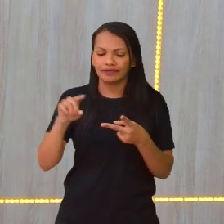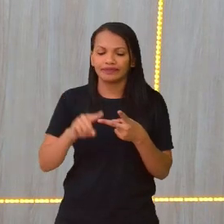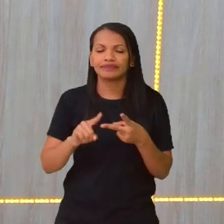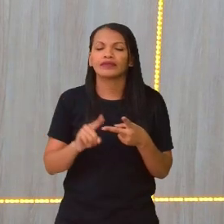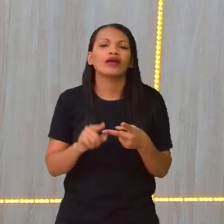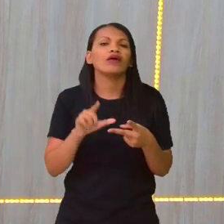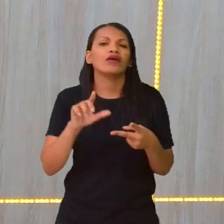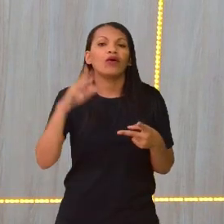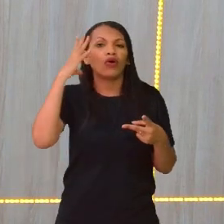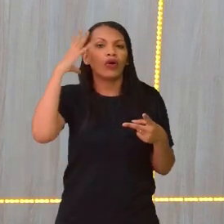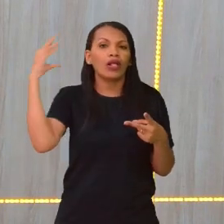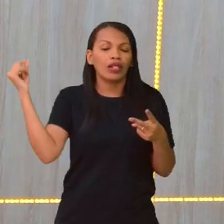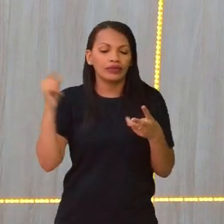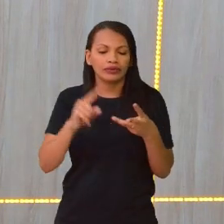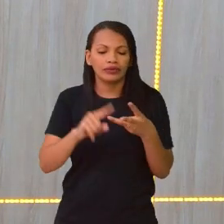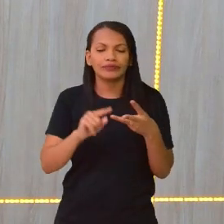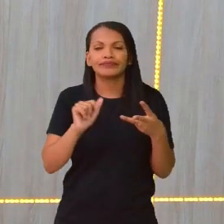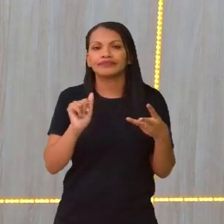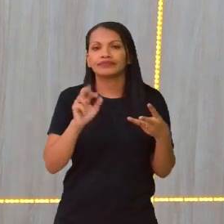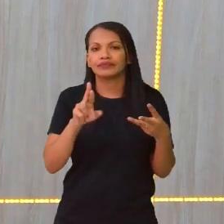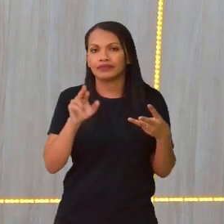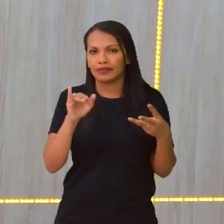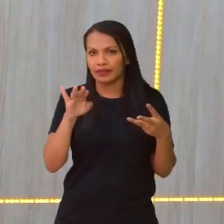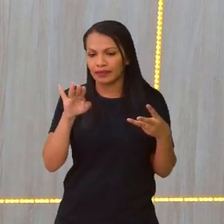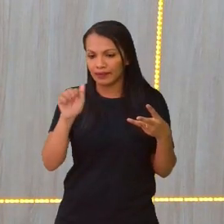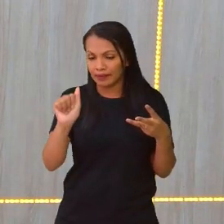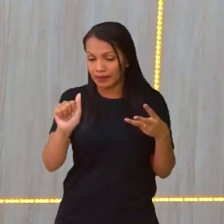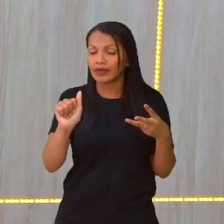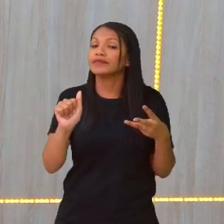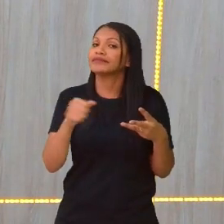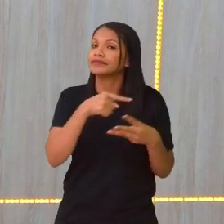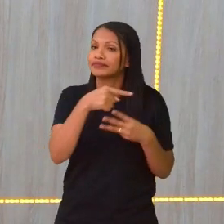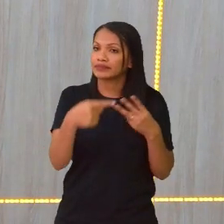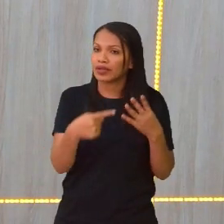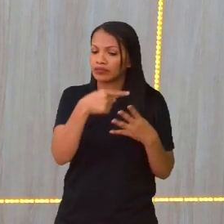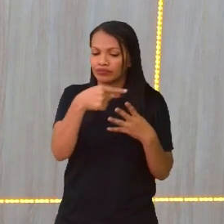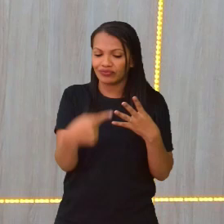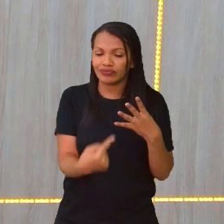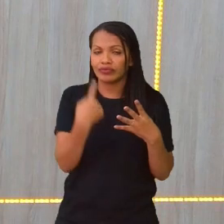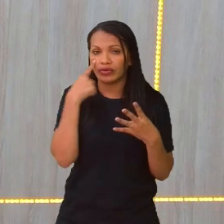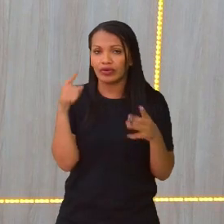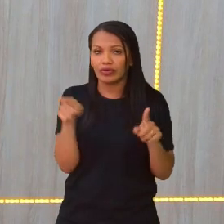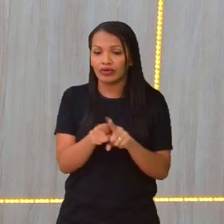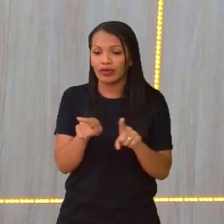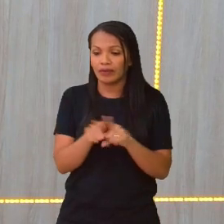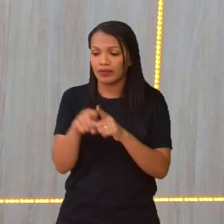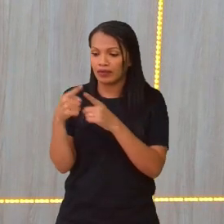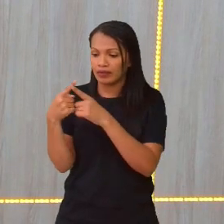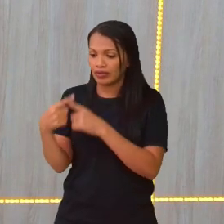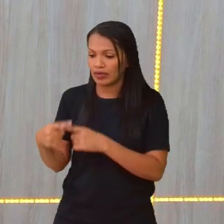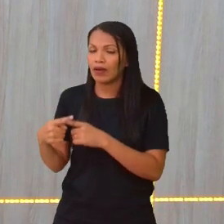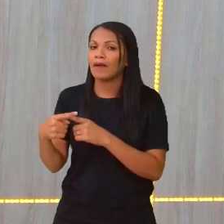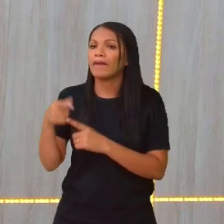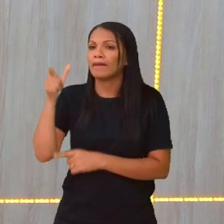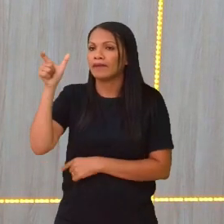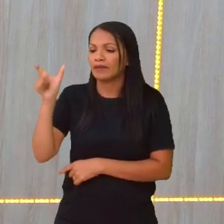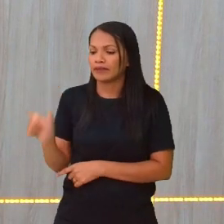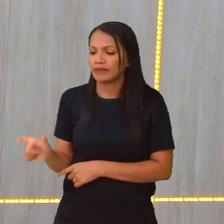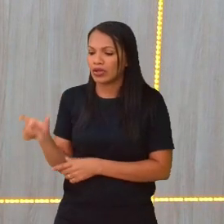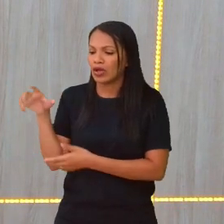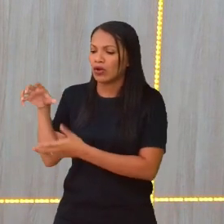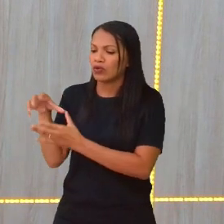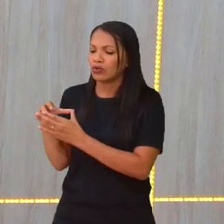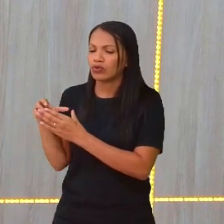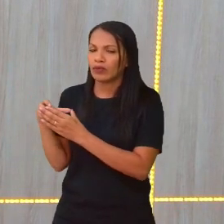Então, na primeira fase do campeonato, essas quatro seleções, elas jogam entre si, com três